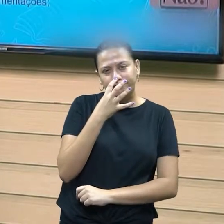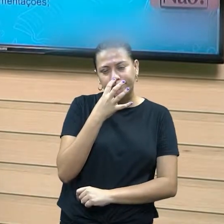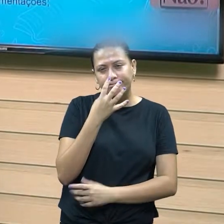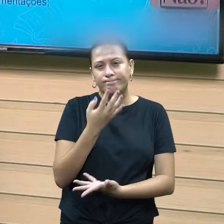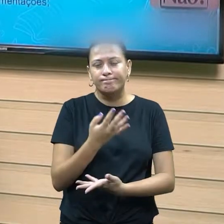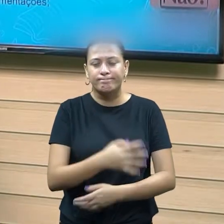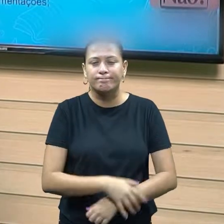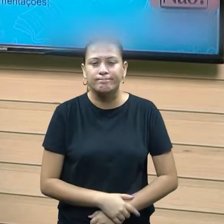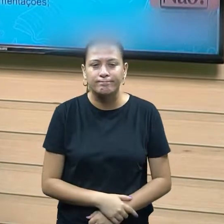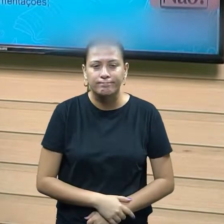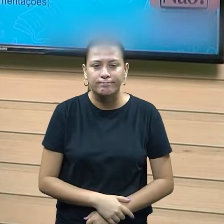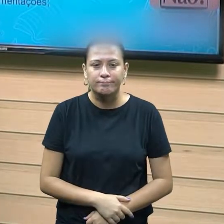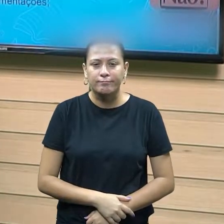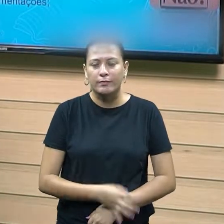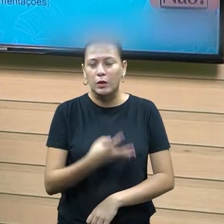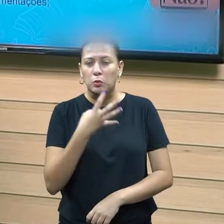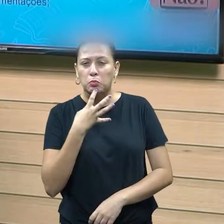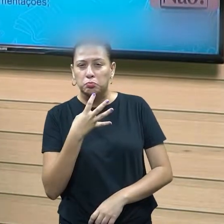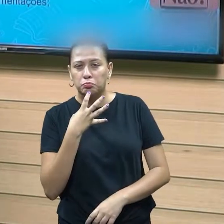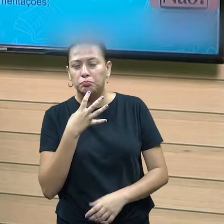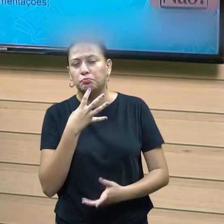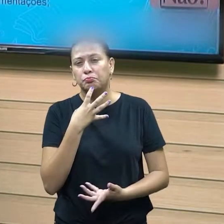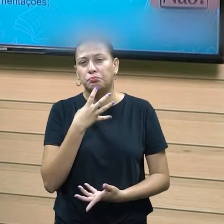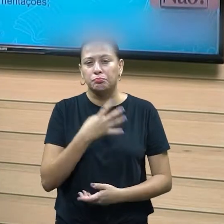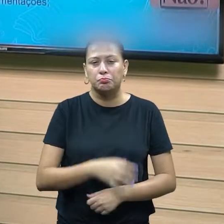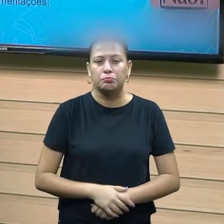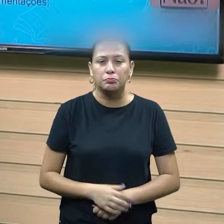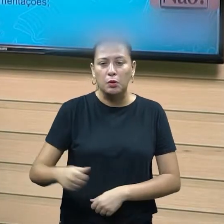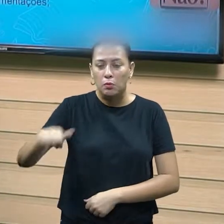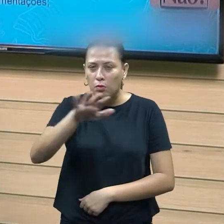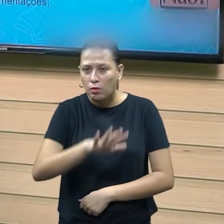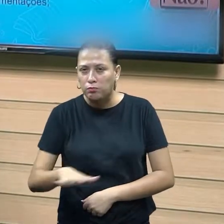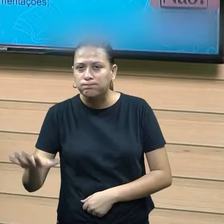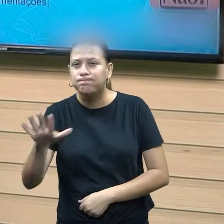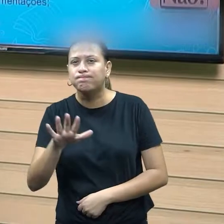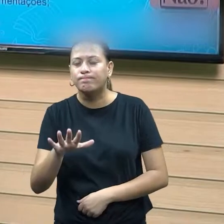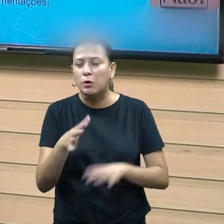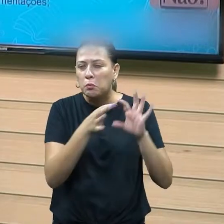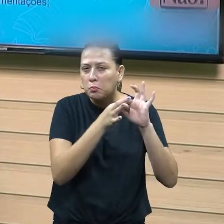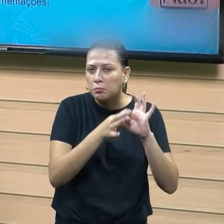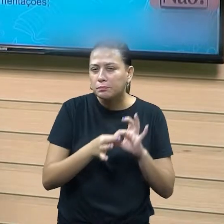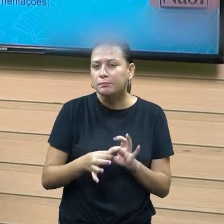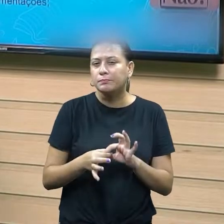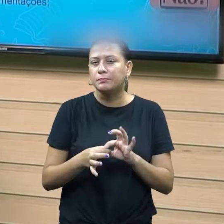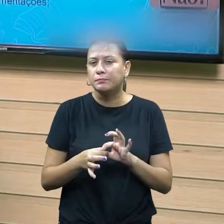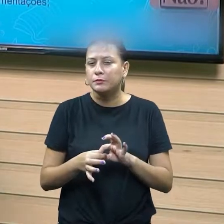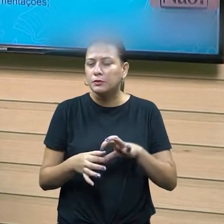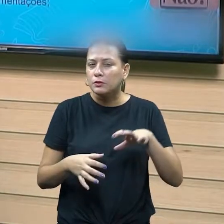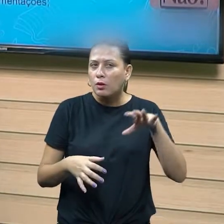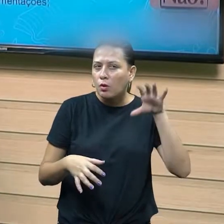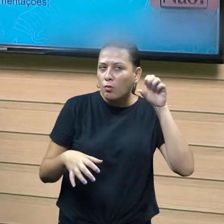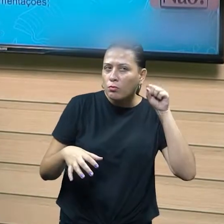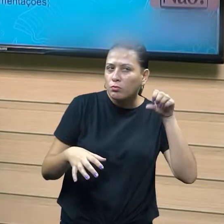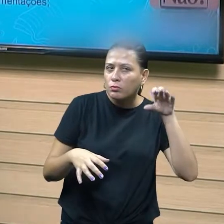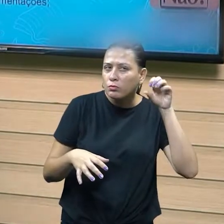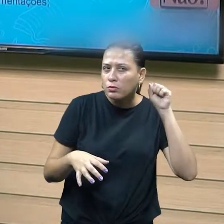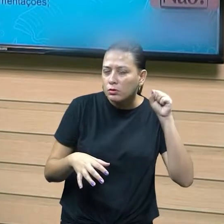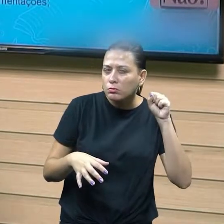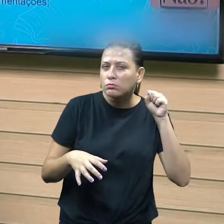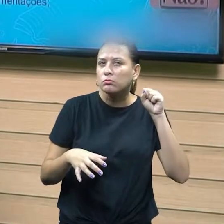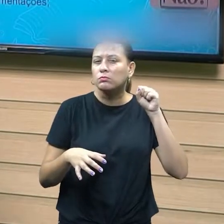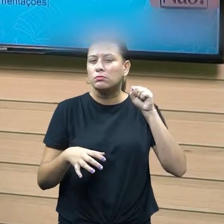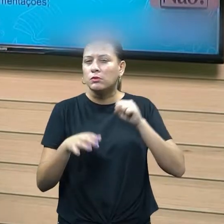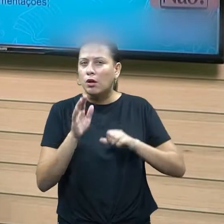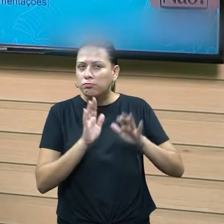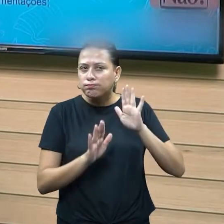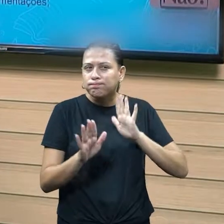como ela colocou, né, conhecer o espaço que você está adentrando. Então, por isso, ouvir, né, ouvir mais, ser